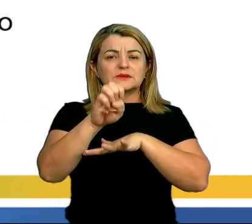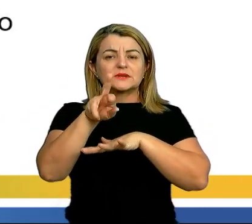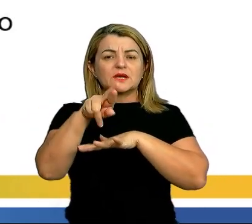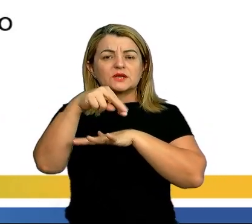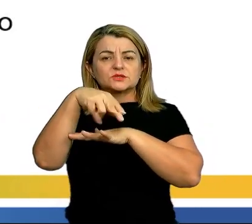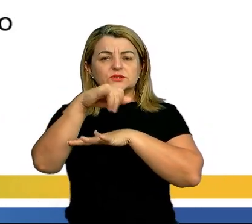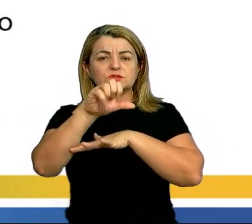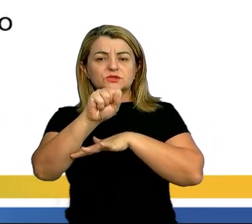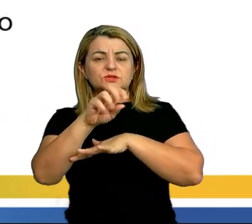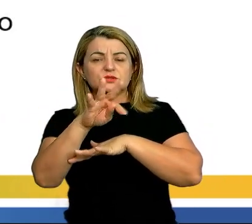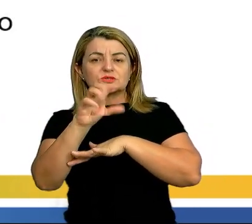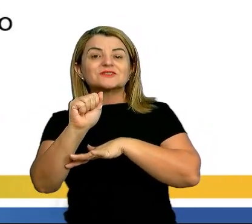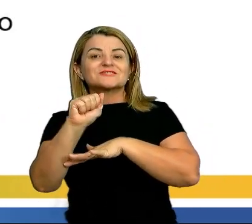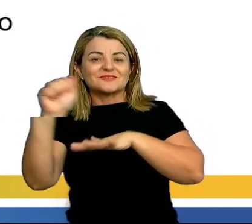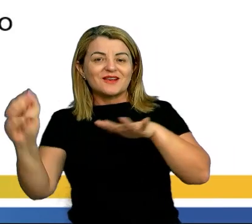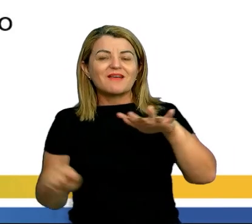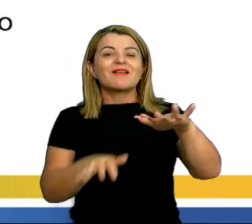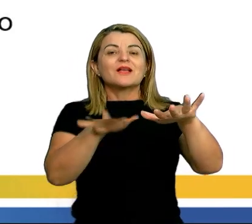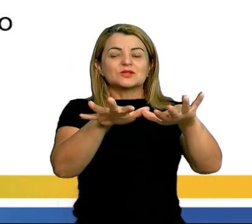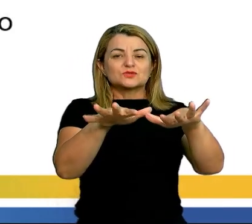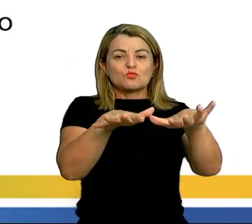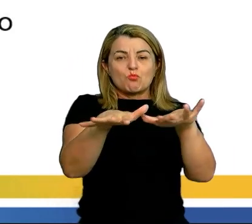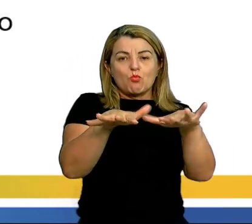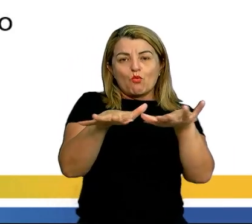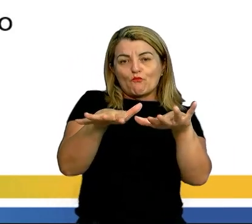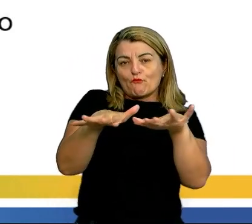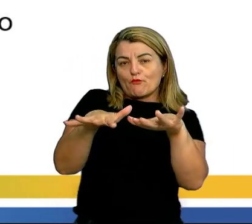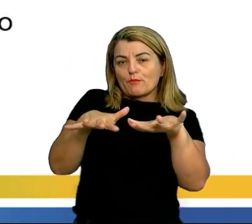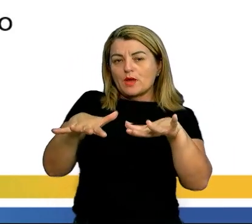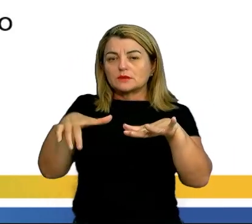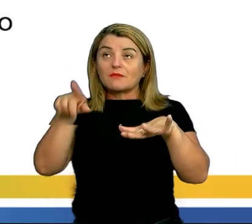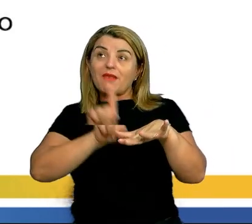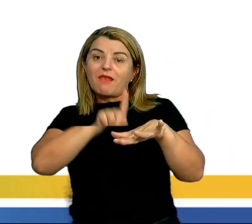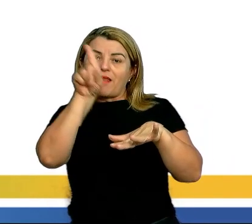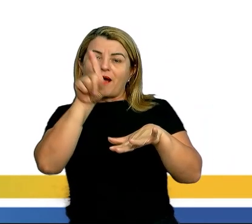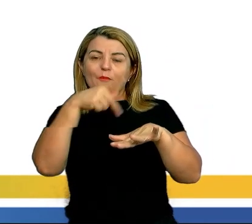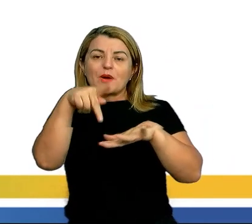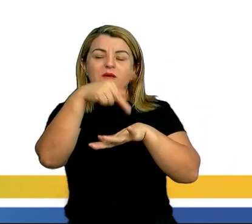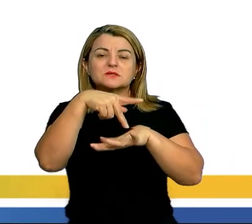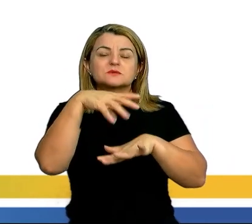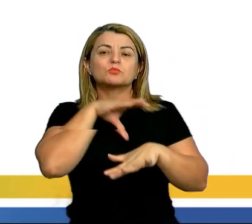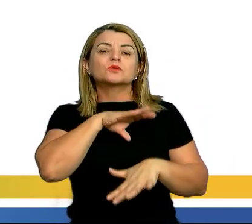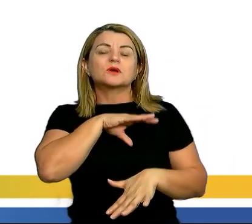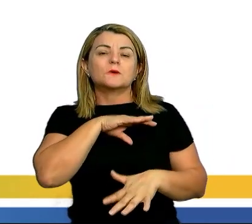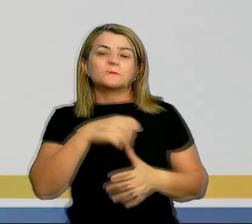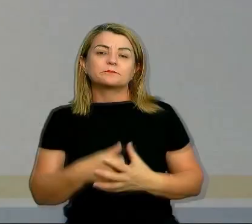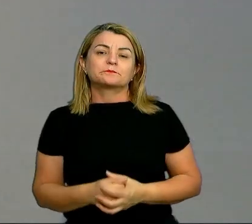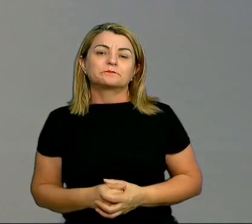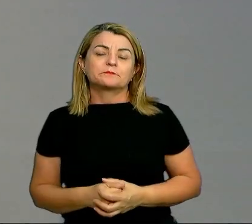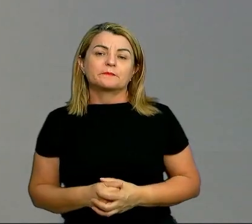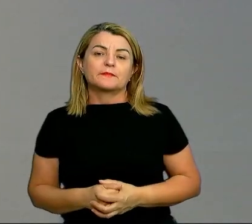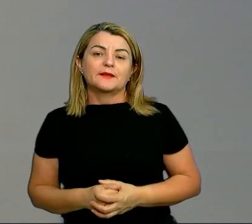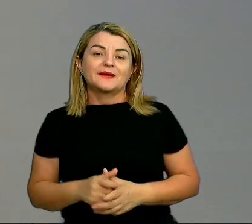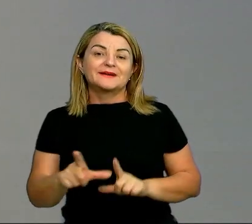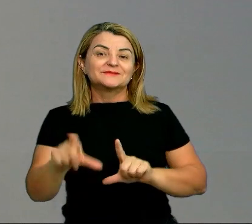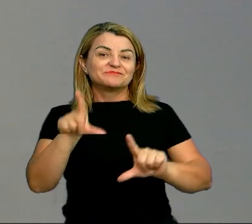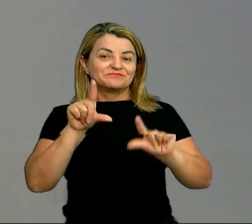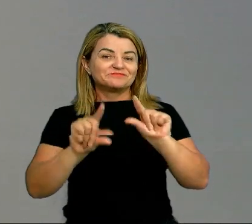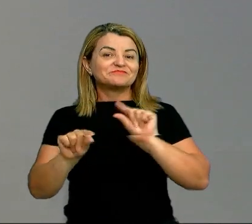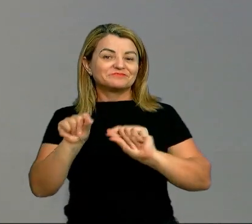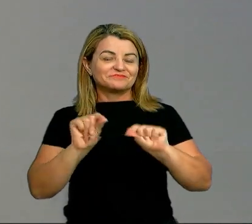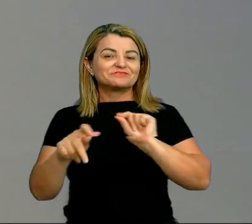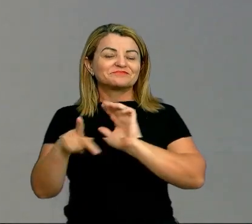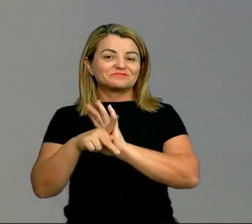foi mencionado, ele faz parte desse movimento em Portugal, pessoal. E aí, eu escolhi essa